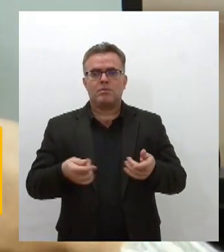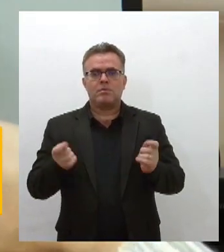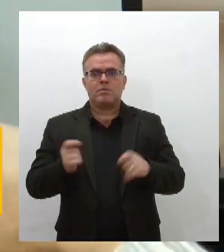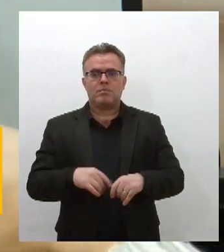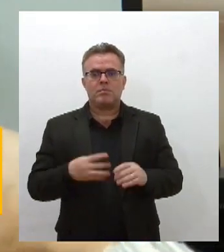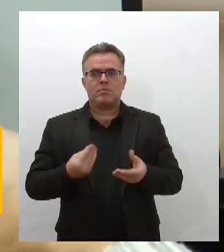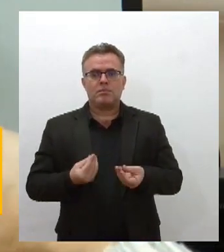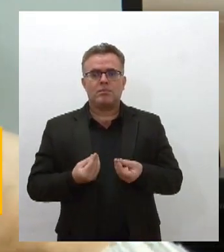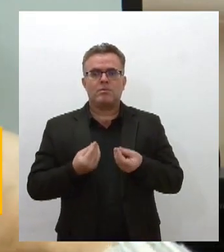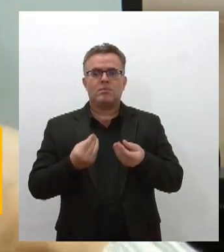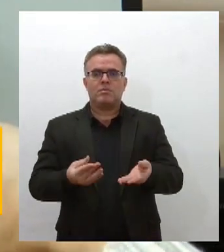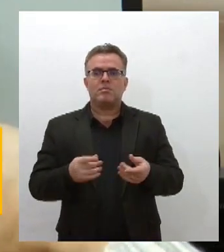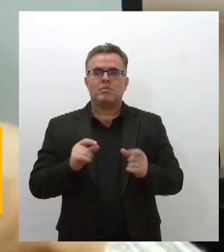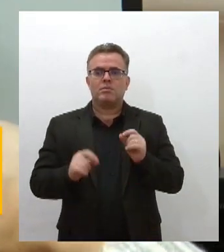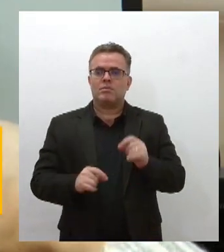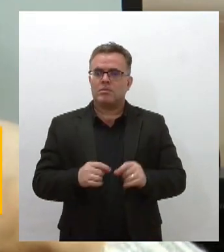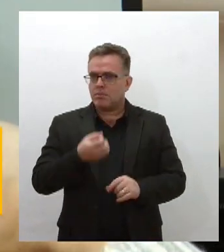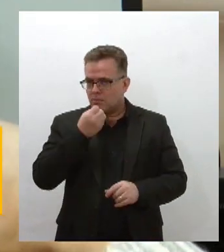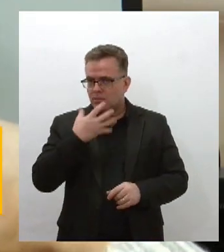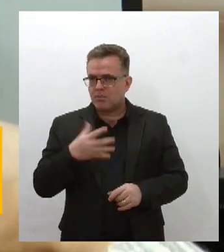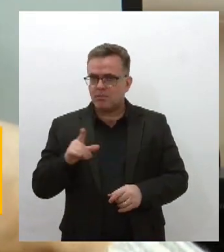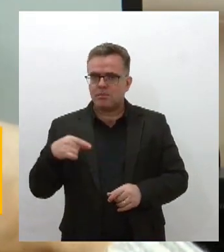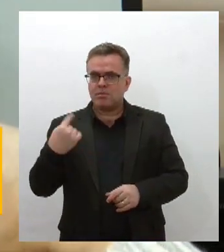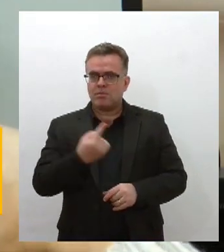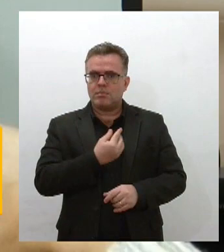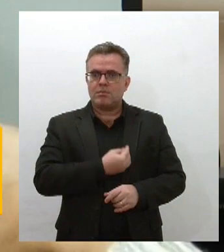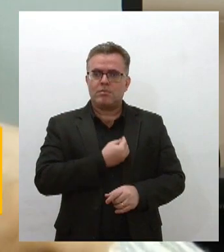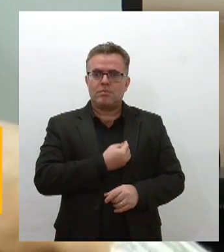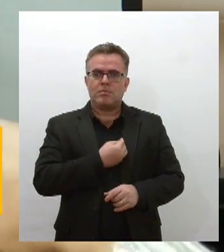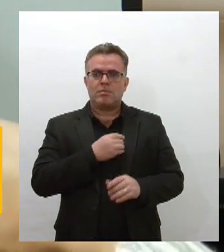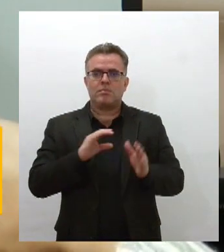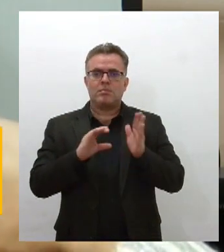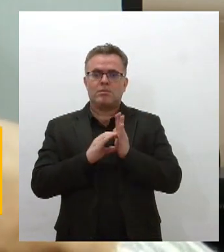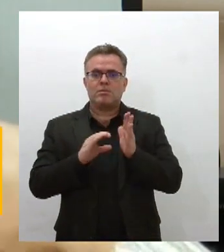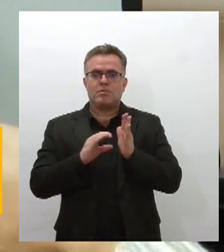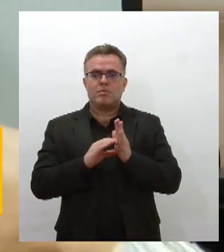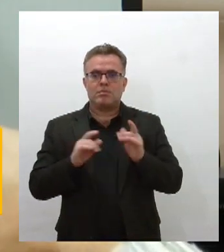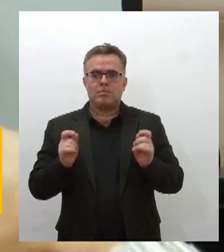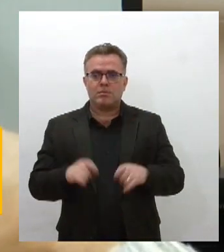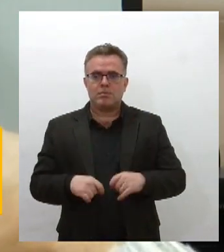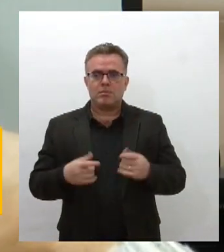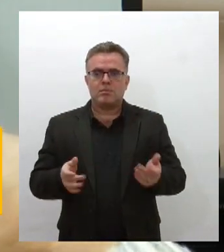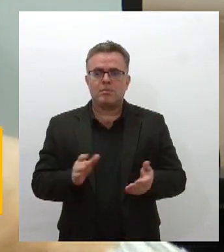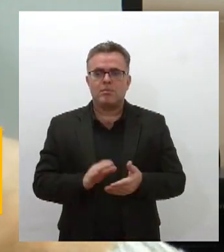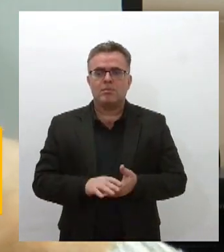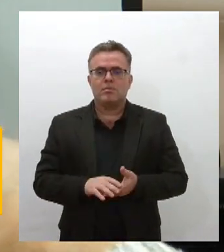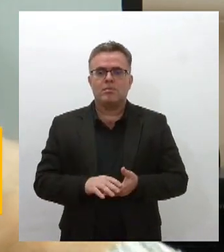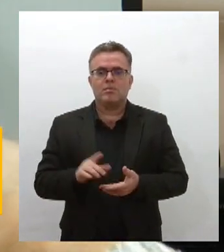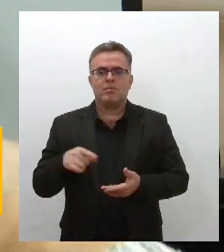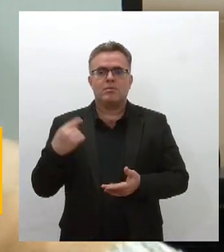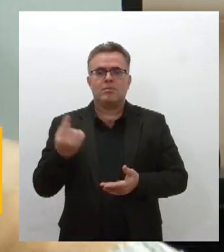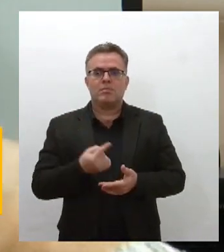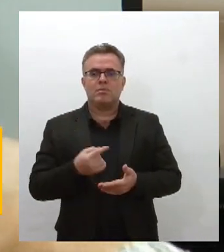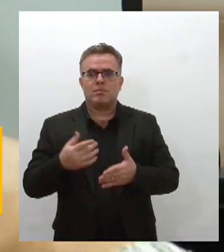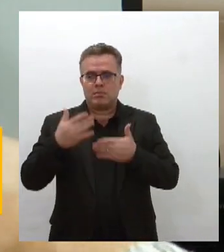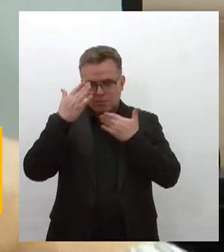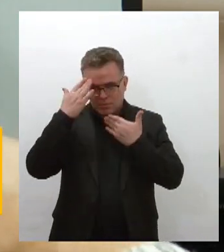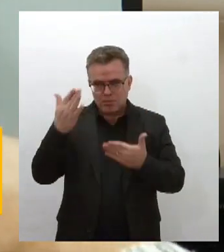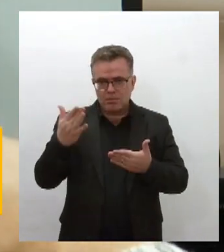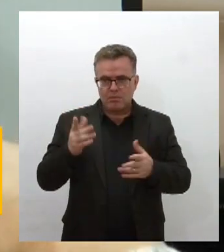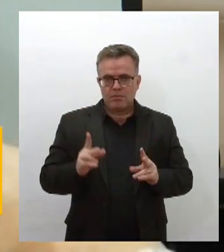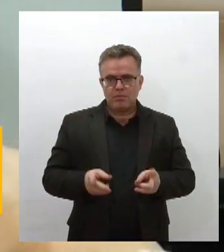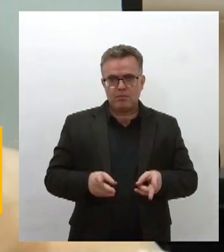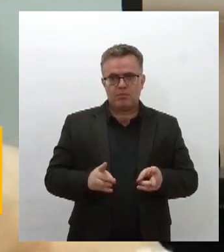coisas boas para toda a comunidade para todo o nosso Sergipe e nós só temos o que agradecer a uma